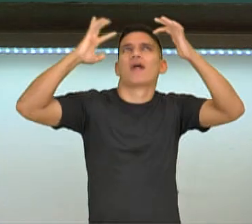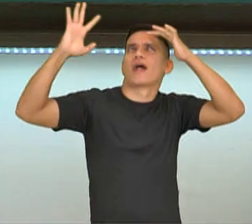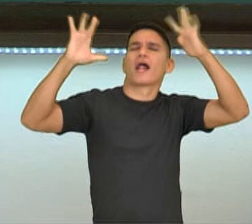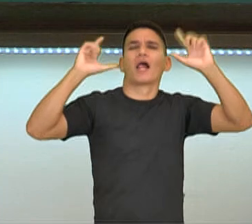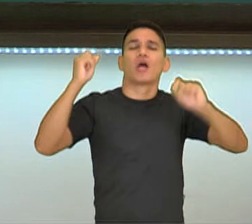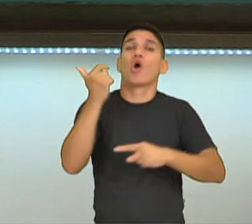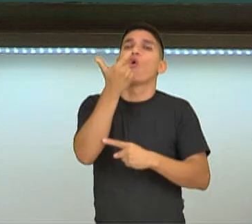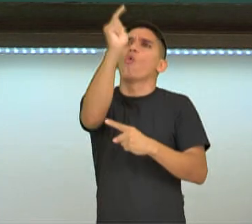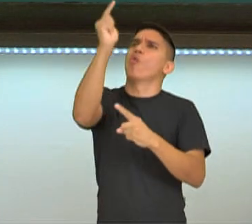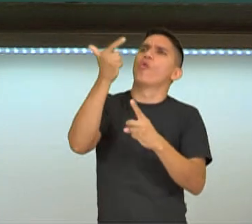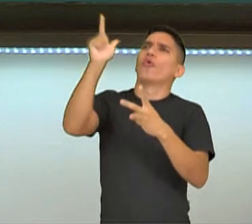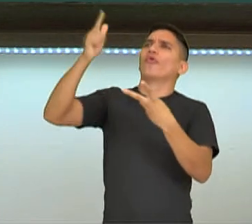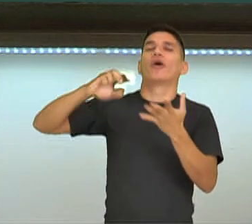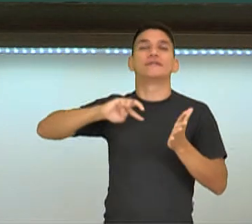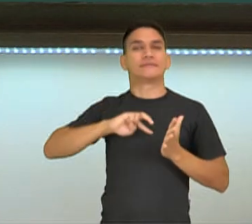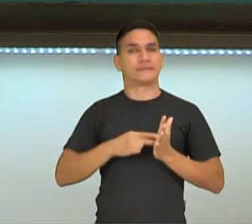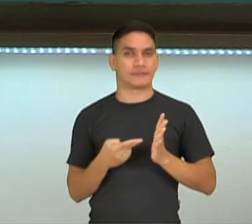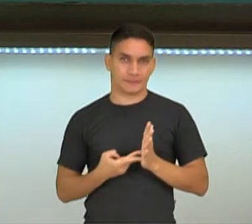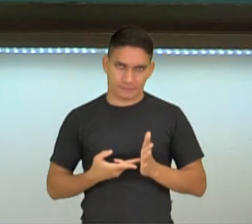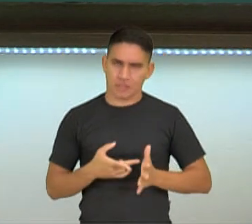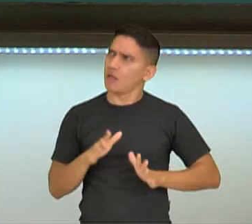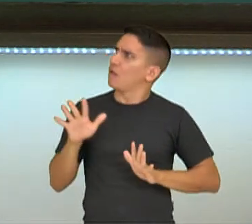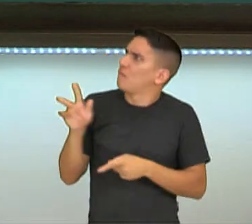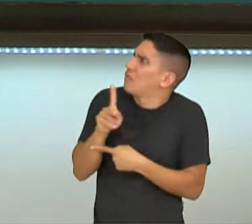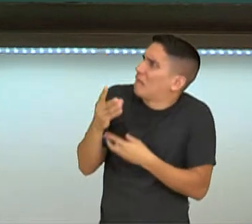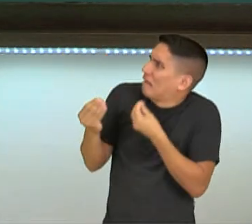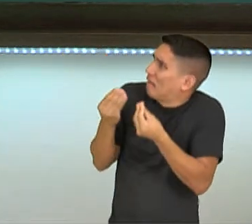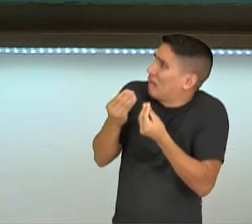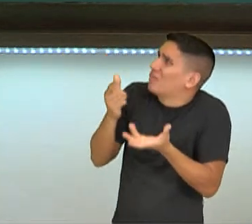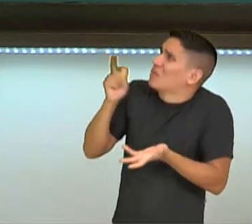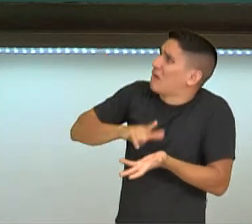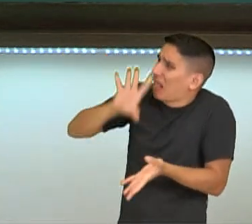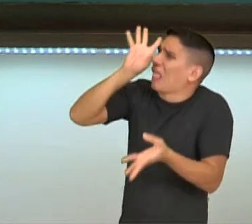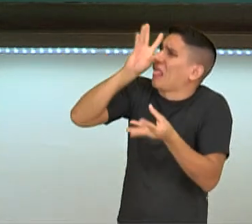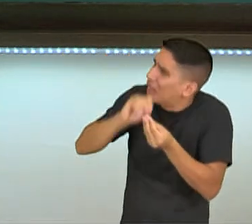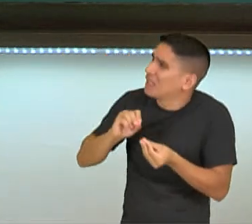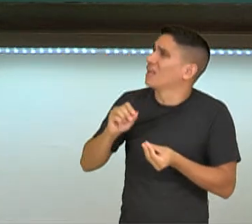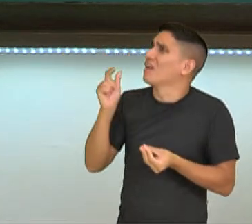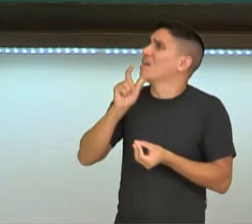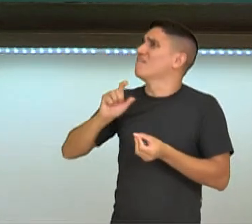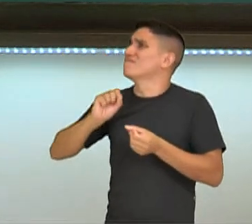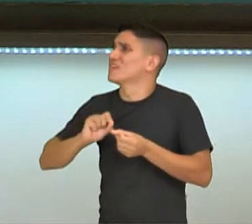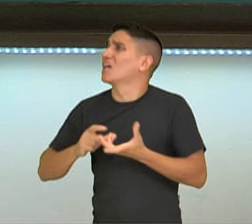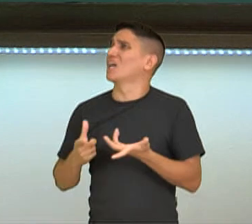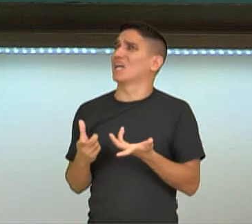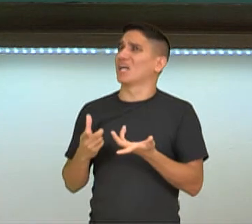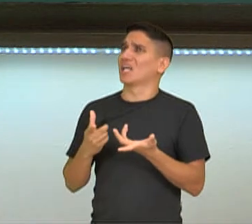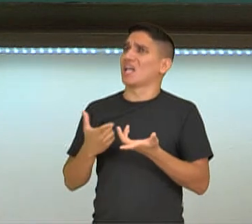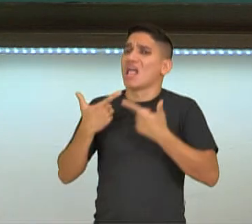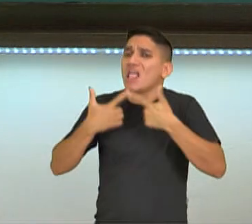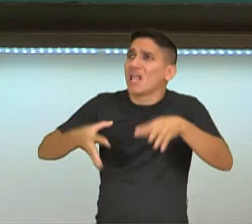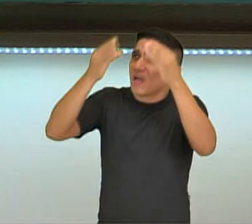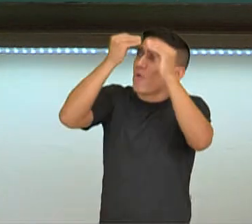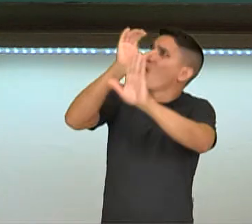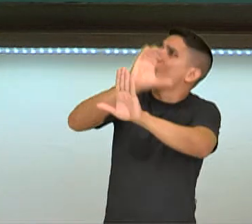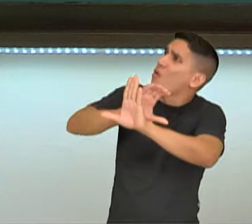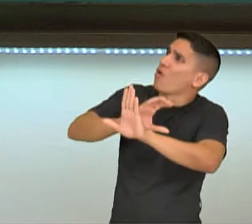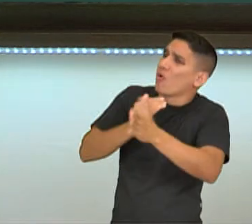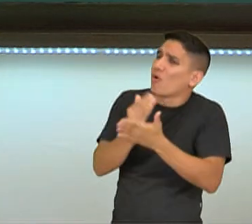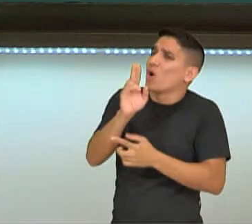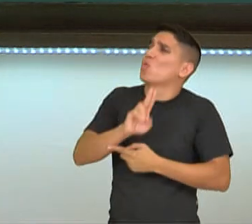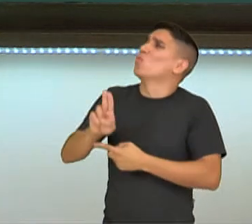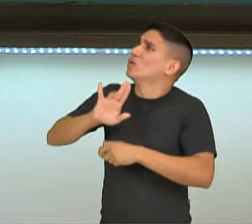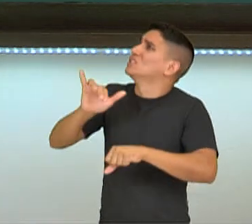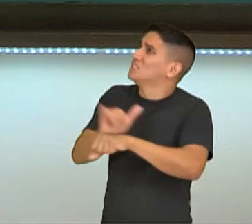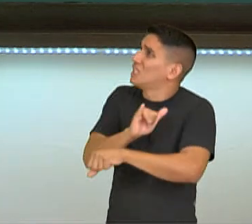muitas interpretações. Professora, mas e como que eu consigo fazer uma linguagem conotativa a partir desses